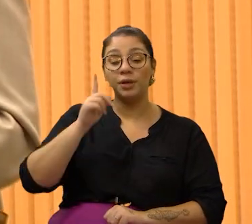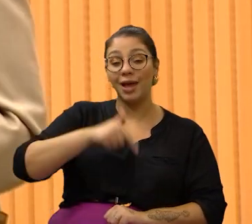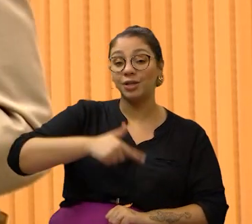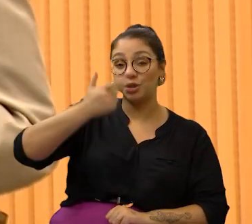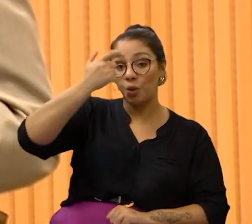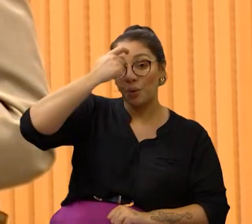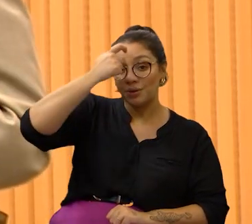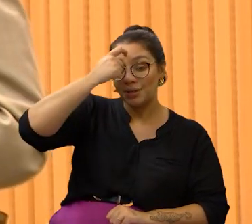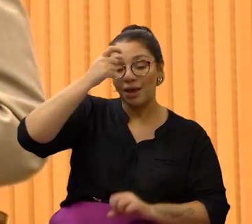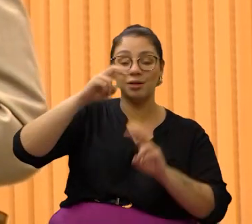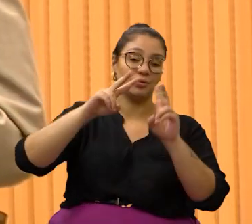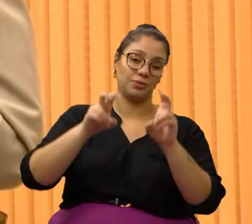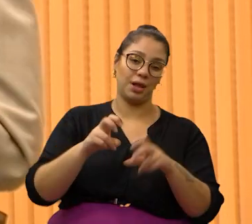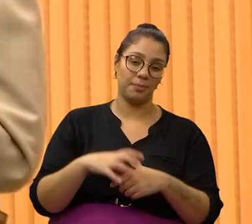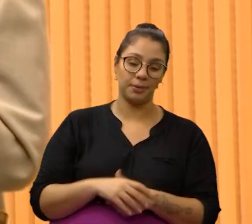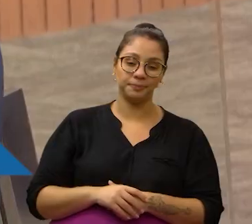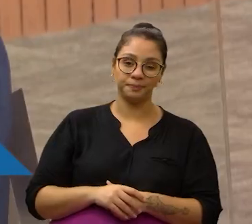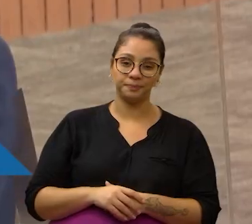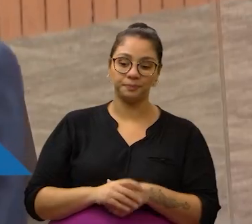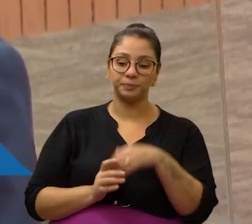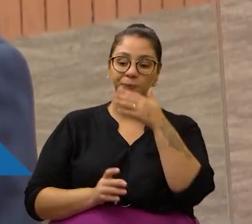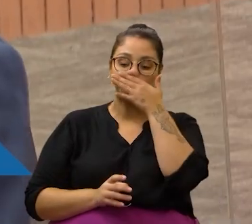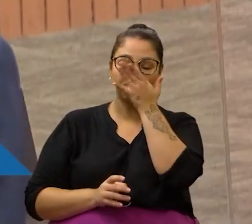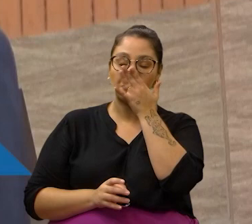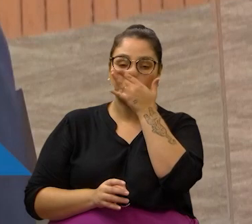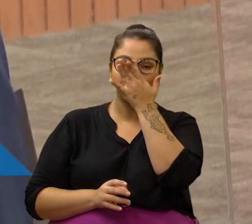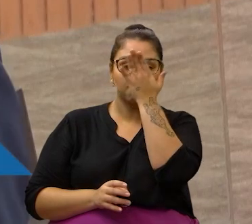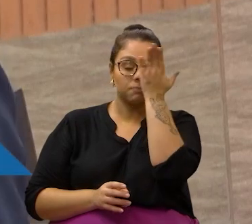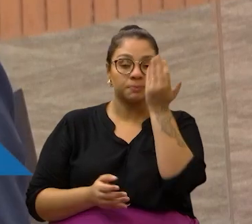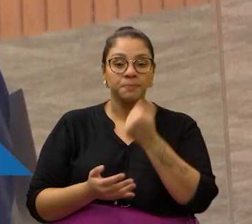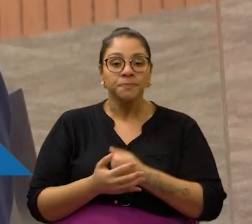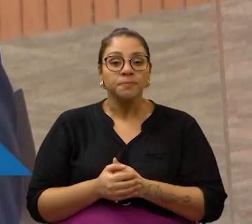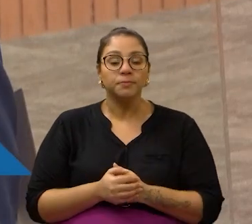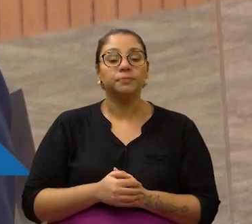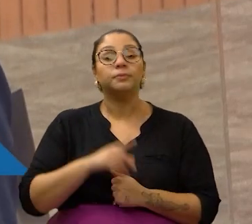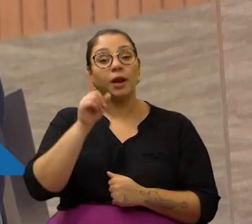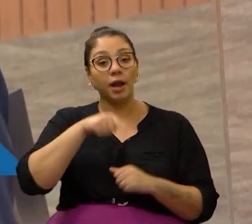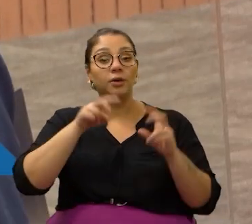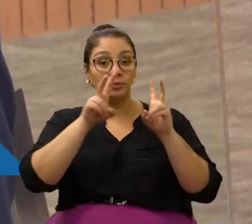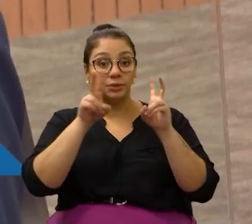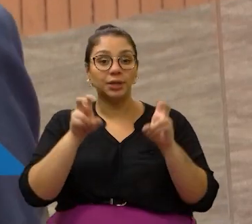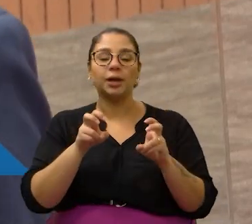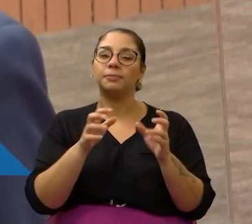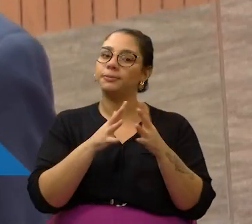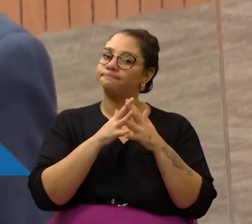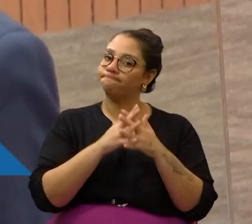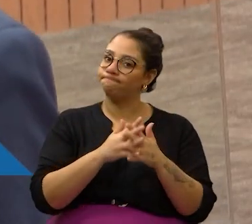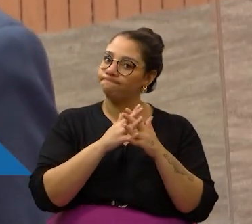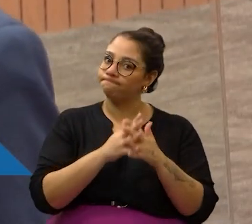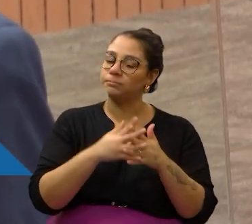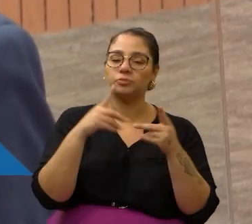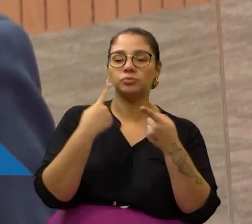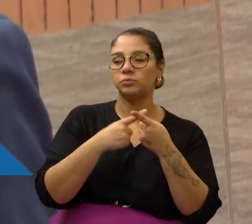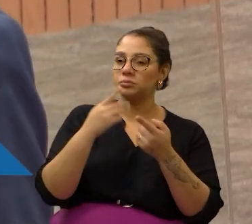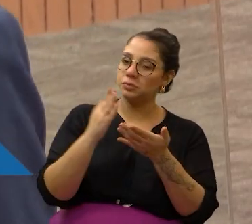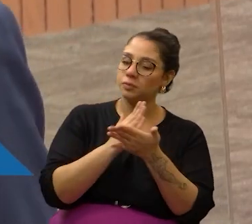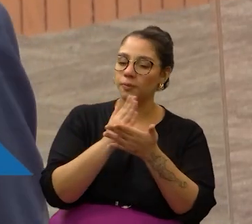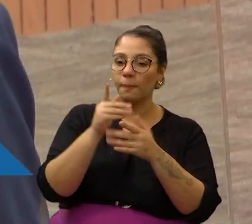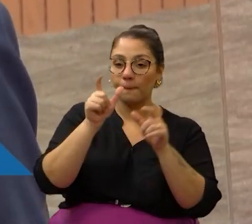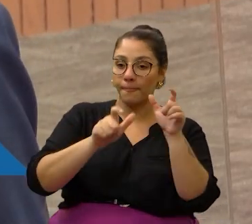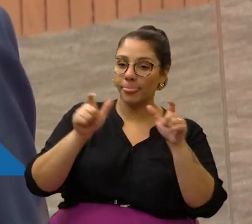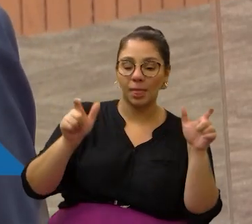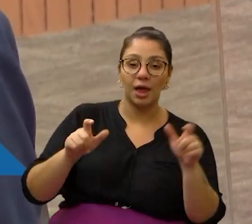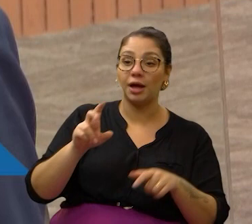se fala em consciência sobre o tema. É um tema muito complexo que as pessoas, elas acabam dizendo